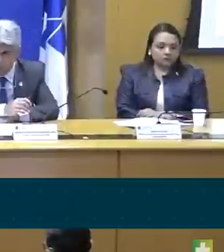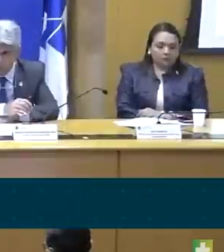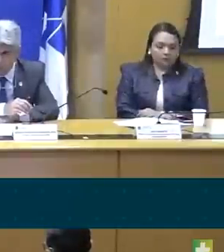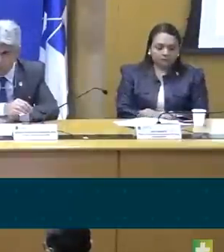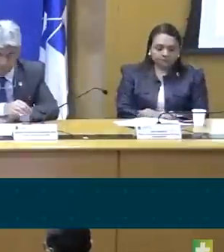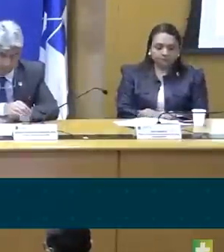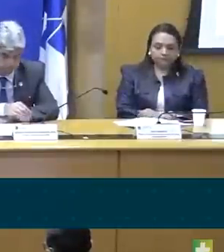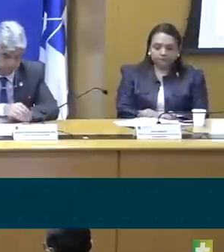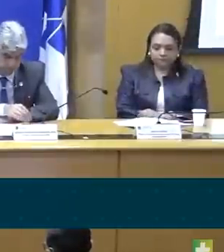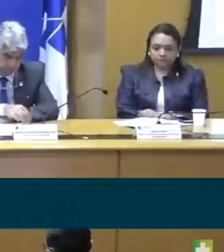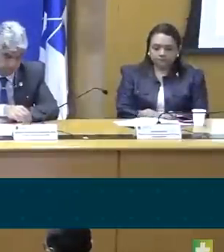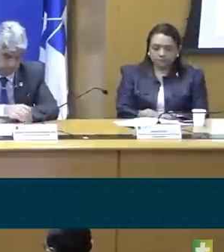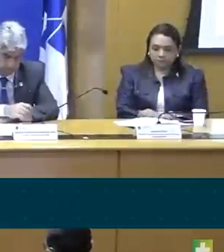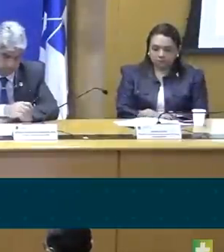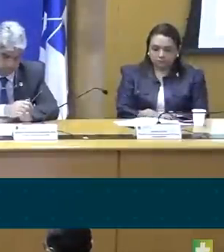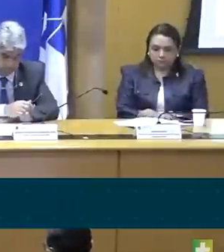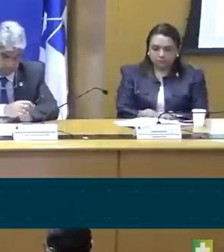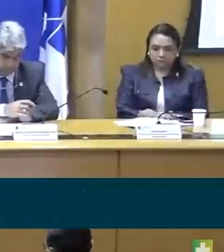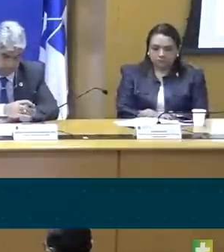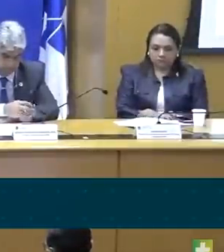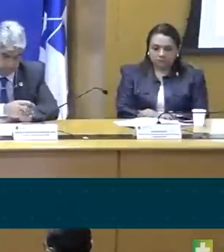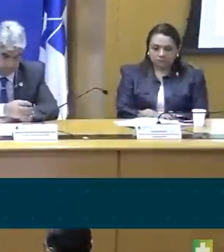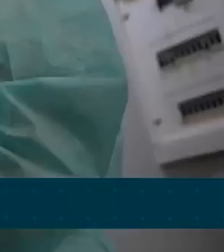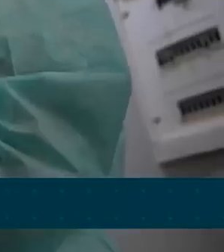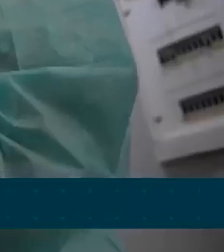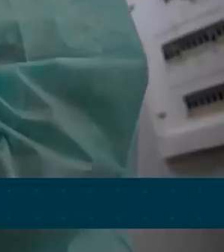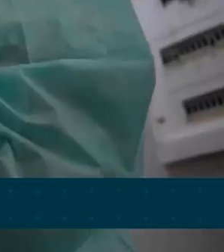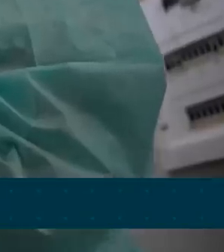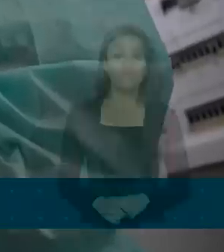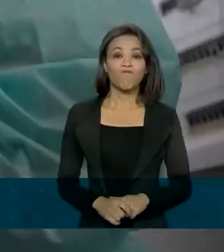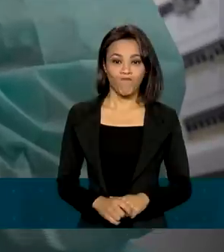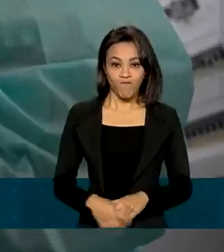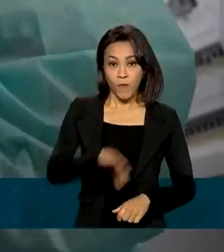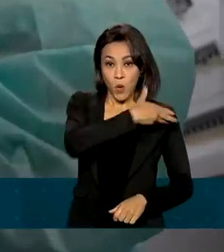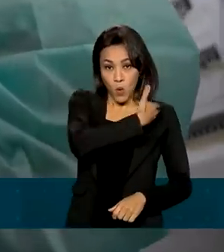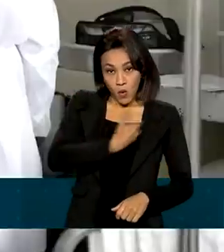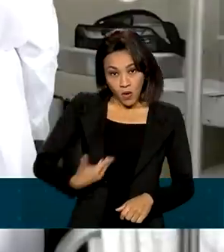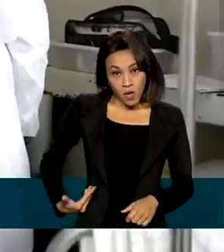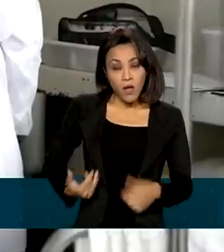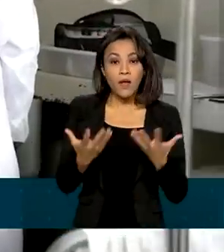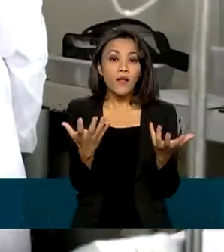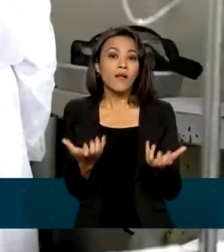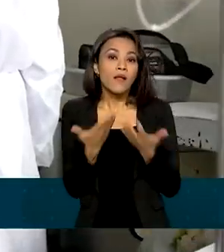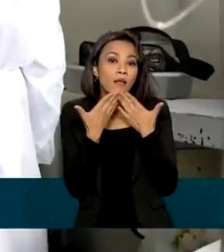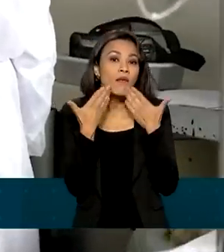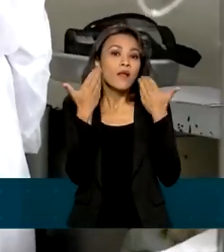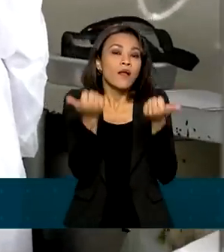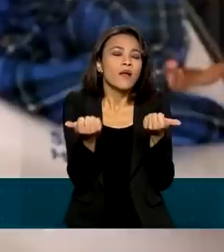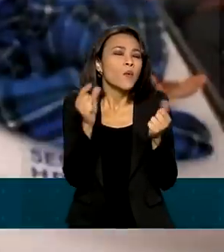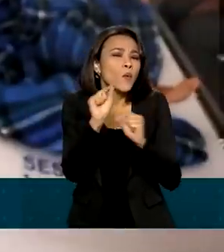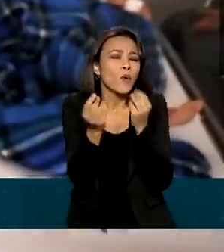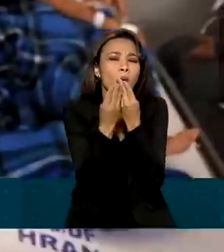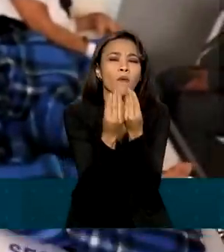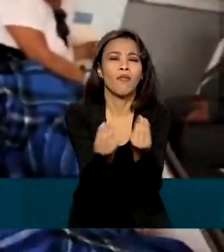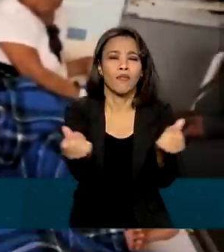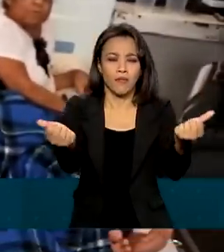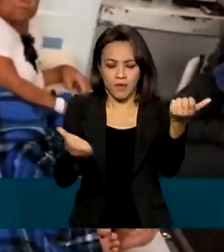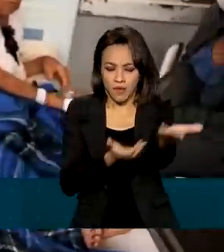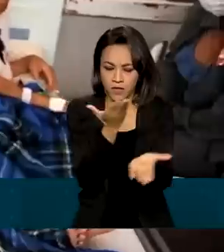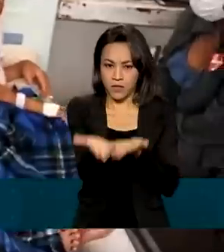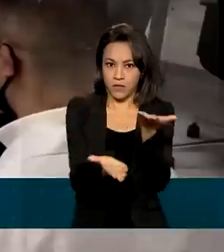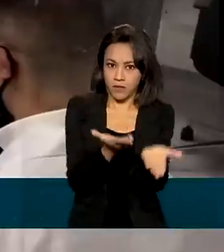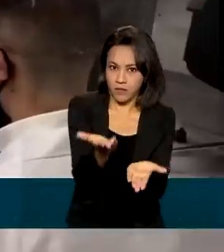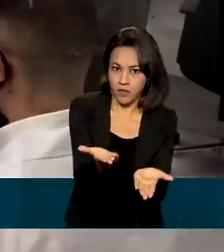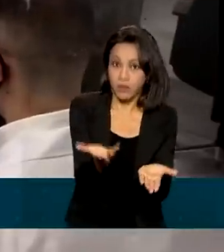pensando o SUS, então, como uma grande escola. O governo quer melhorar a qualidade de atendimento do Sistema Único de